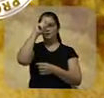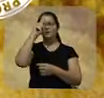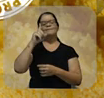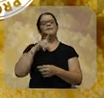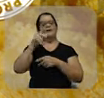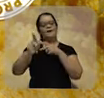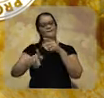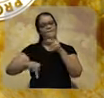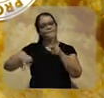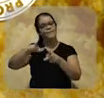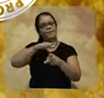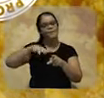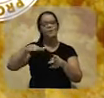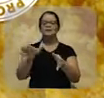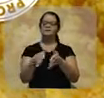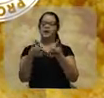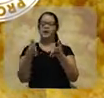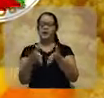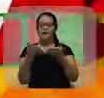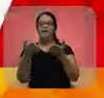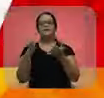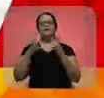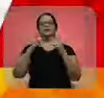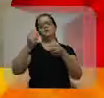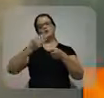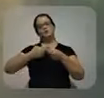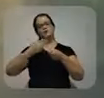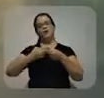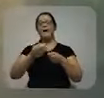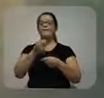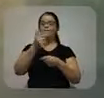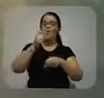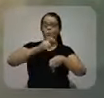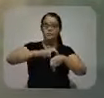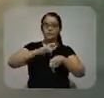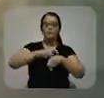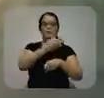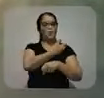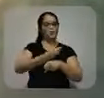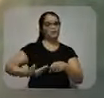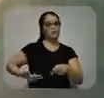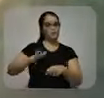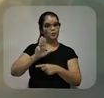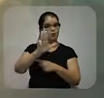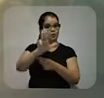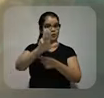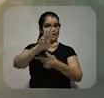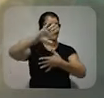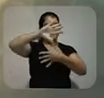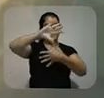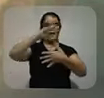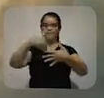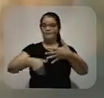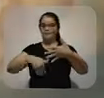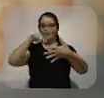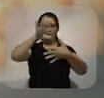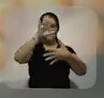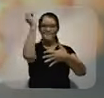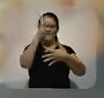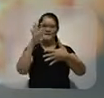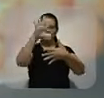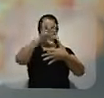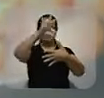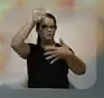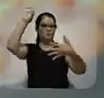população carente em todos os municípios. Há pouco tempo, no governo Lula, o Brasil saiu do mapa da fome.